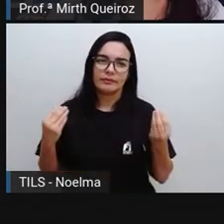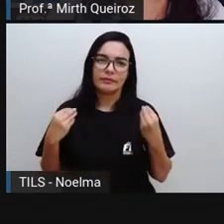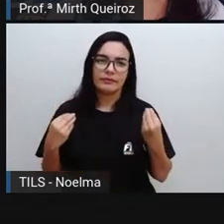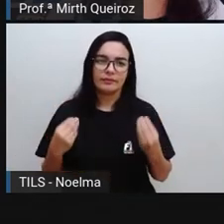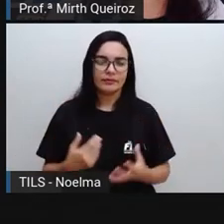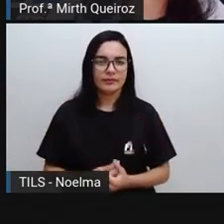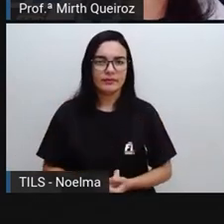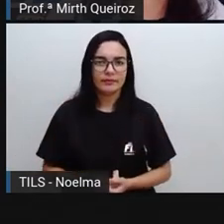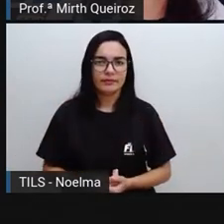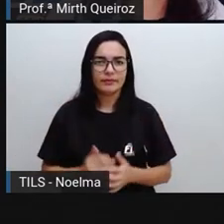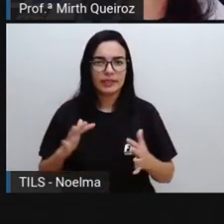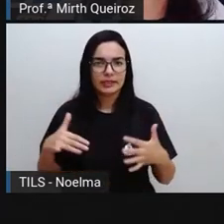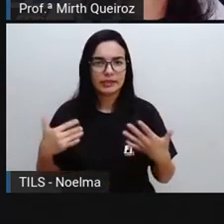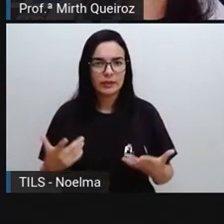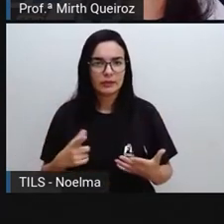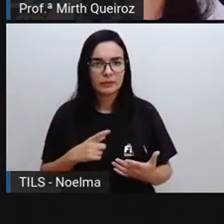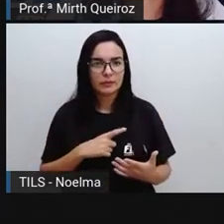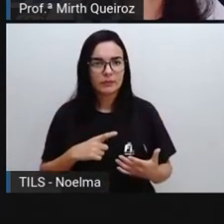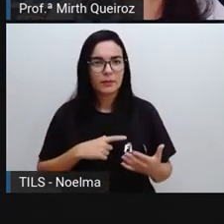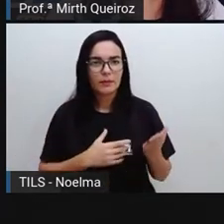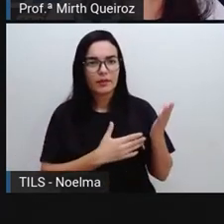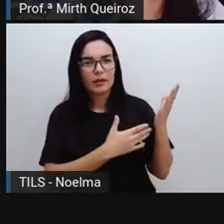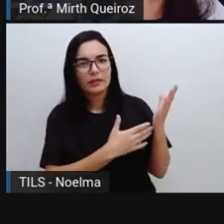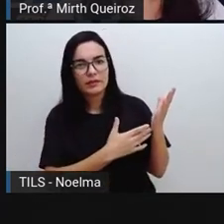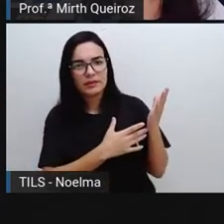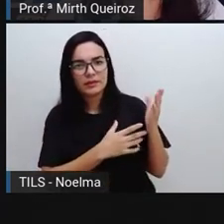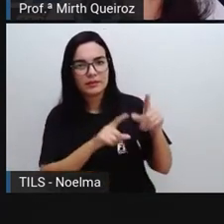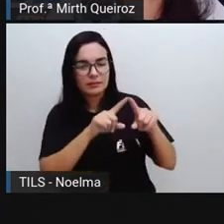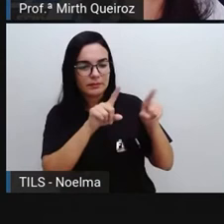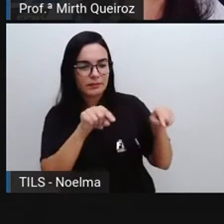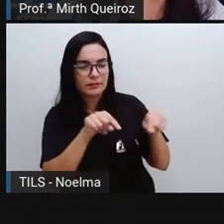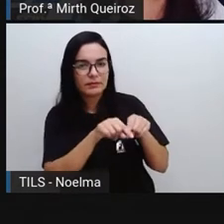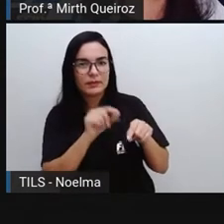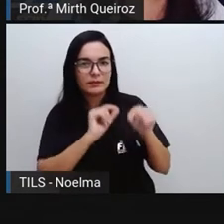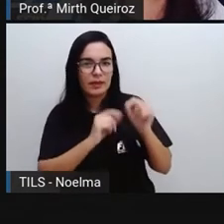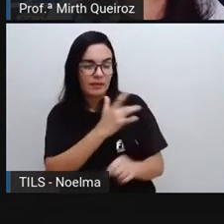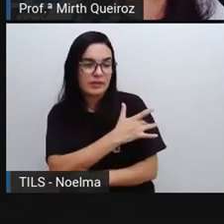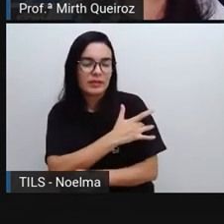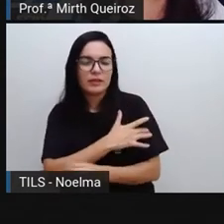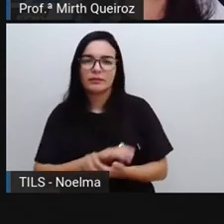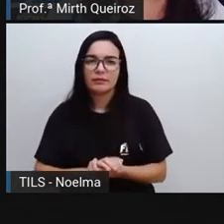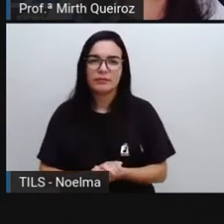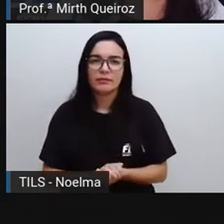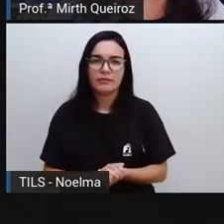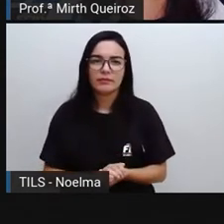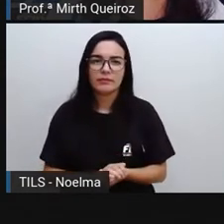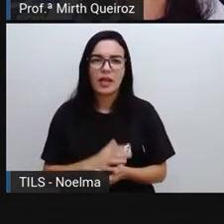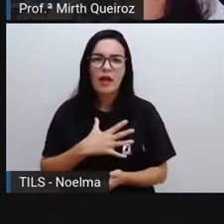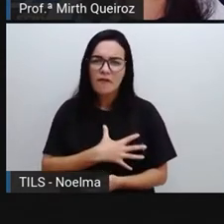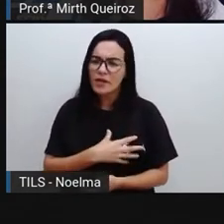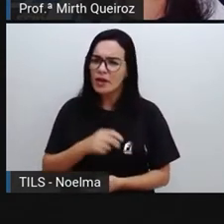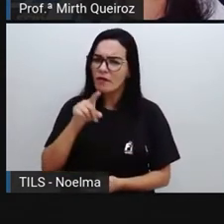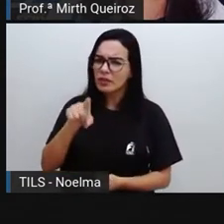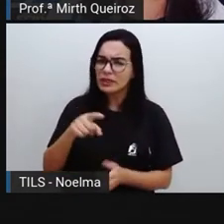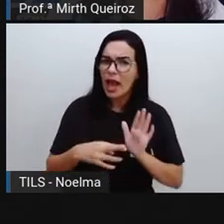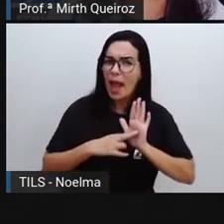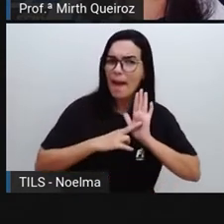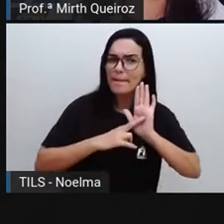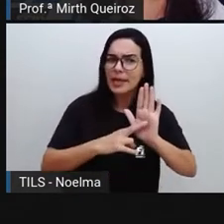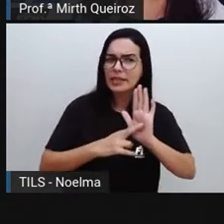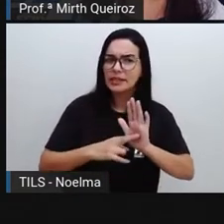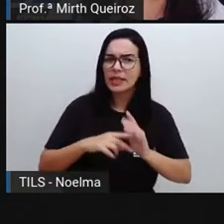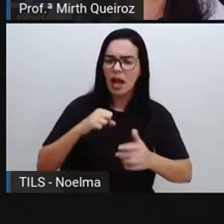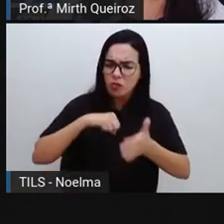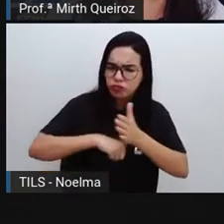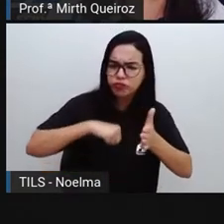E aí, a gente tem uma charge aí sobre a vacinação. Filho, você representa